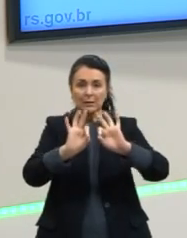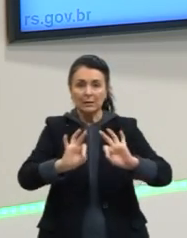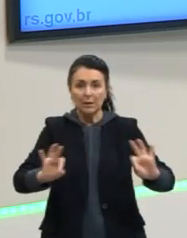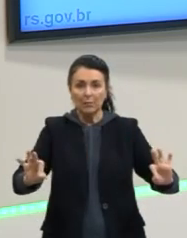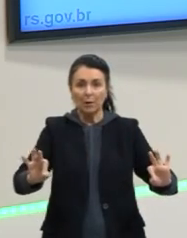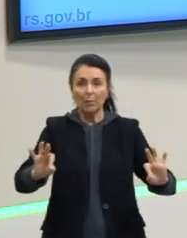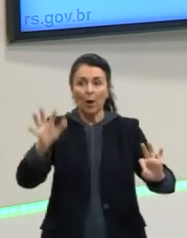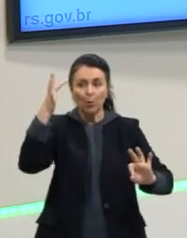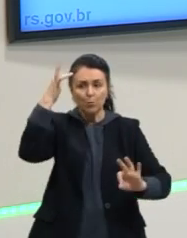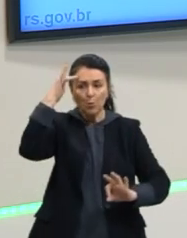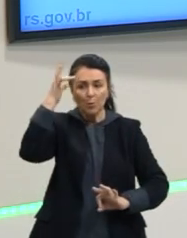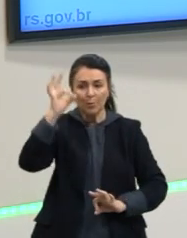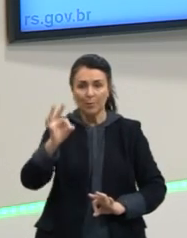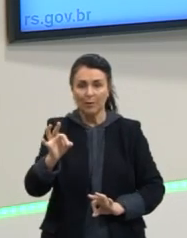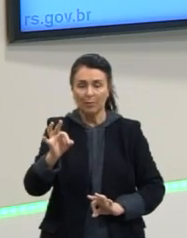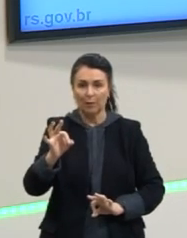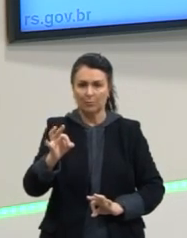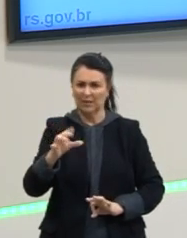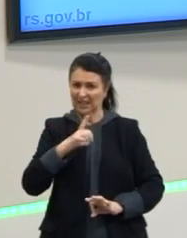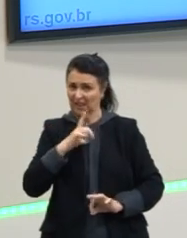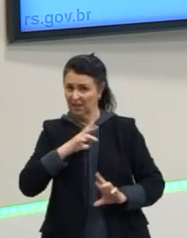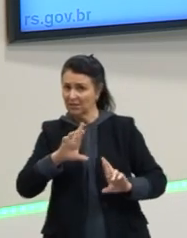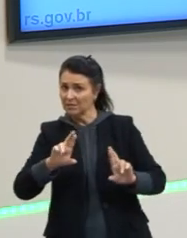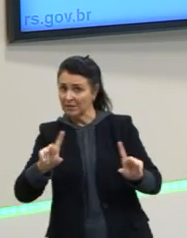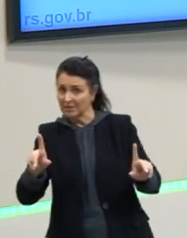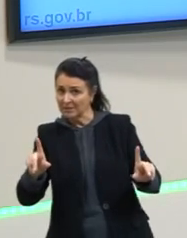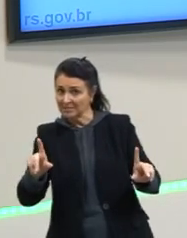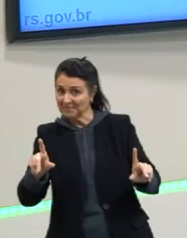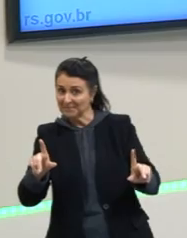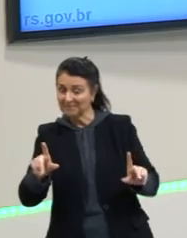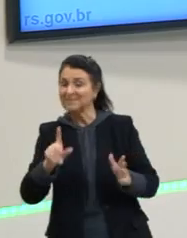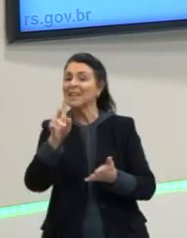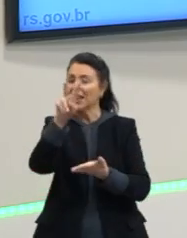compreender essa diferença, se existe diferença, tá?